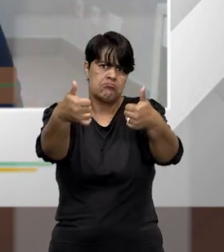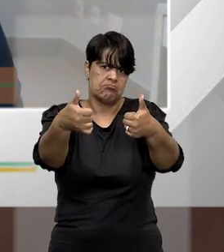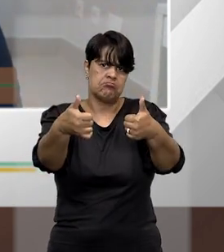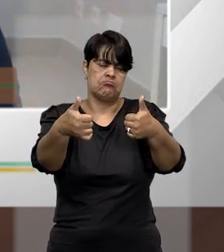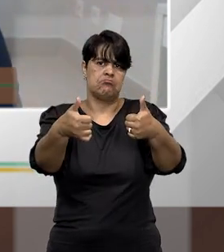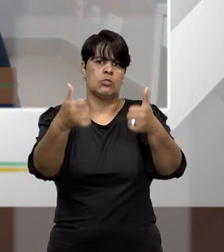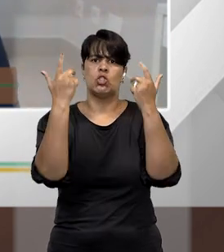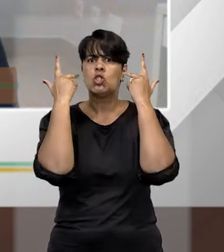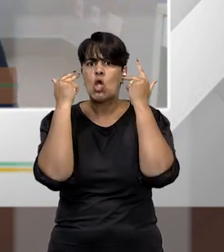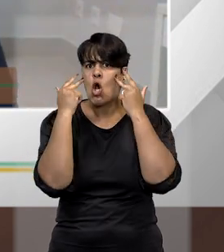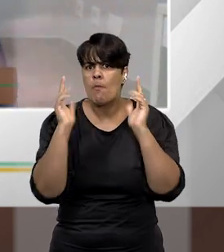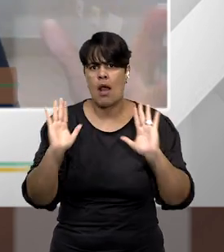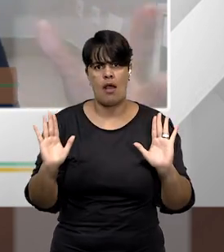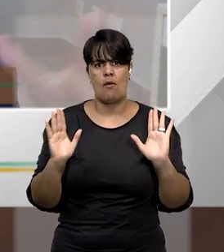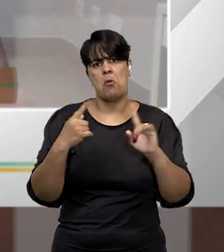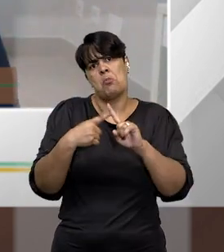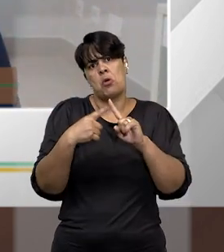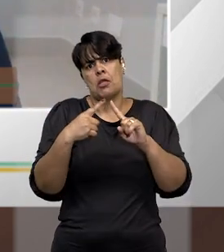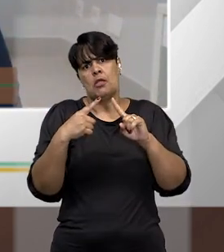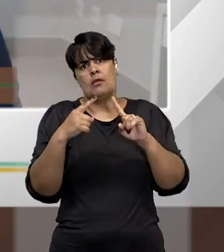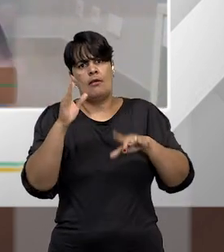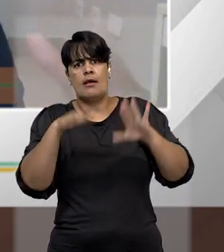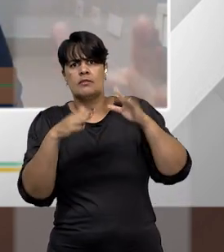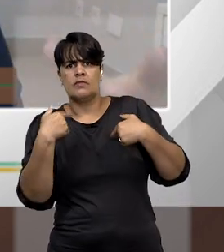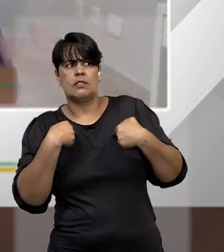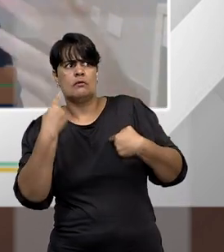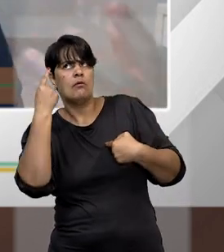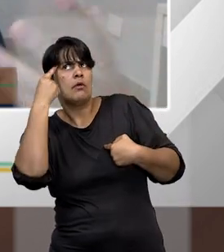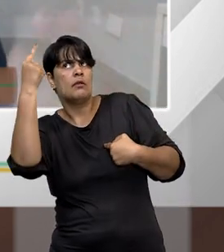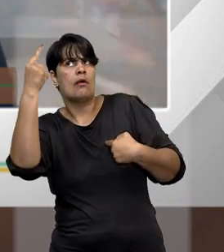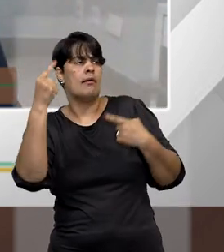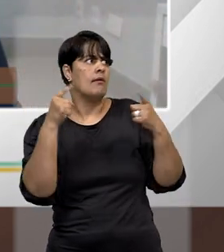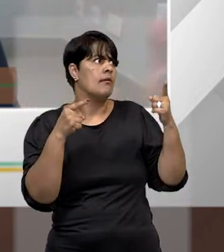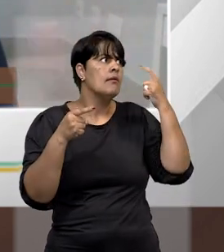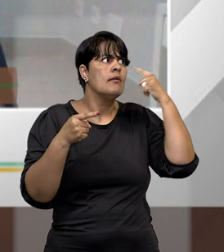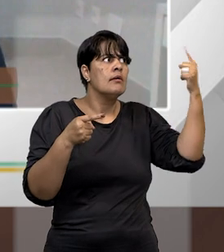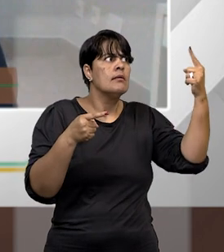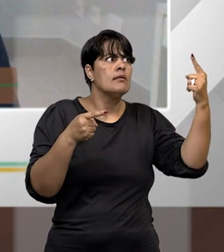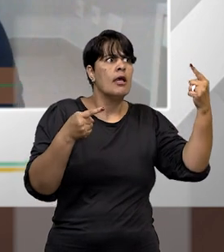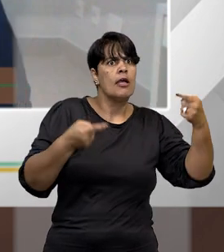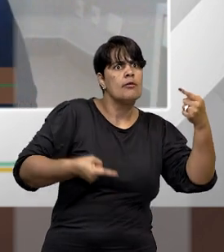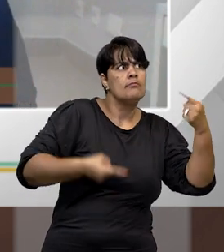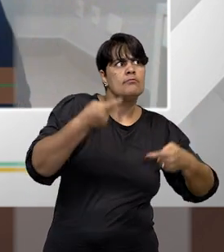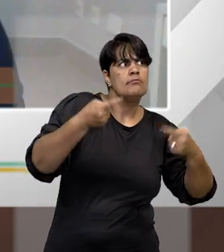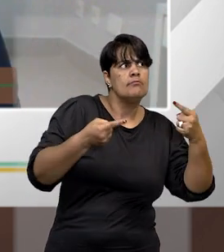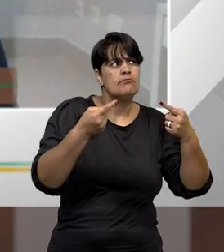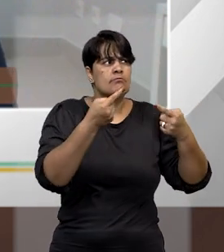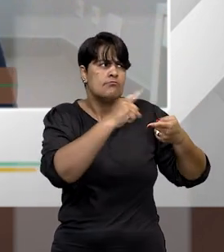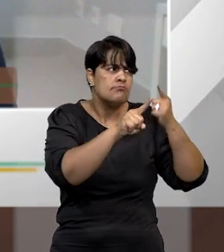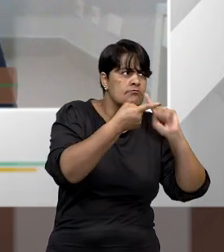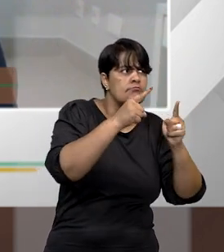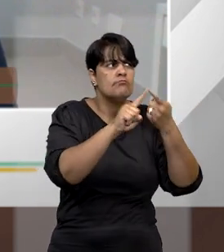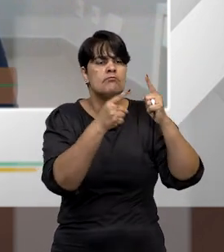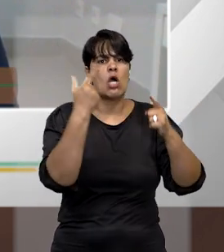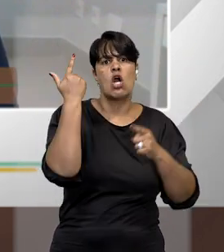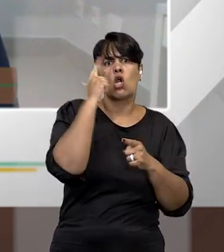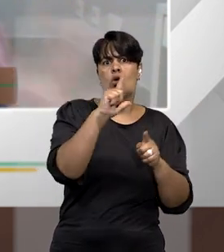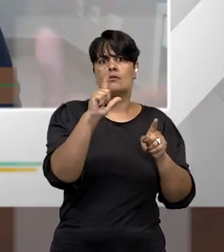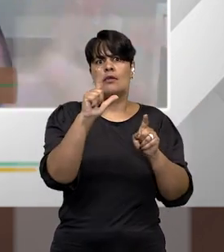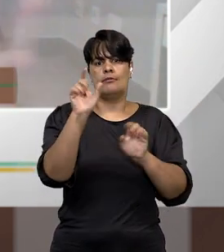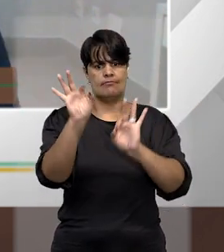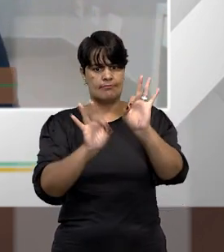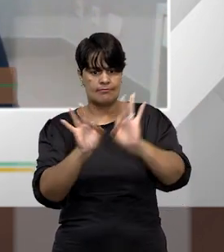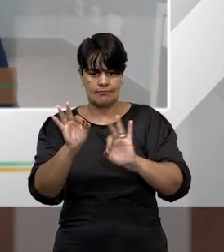ideias que nós conseguimos extrair muitas vezes ótimas conclusões a respeito do acerto ou do desacerto daquela direção que o Estado toma